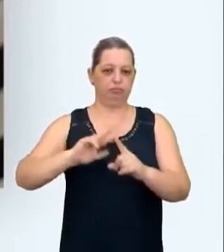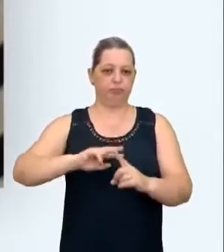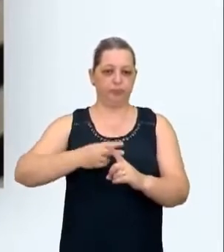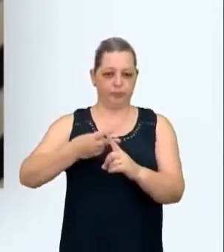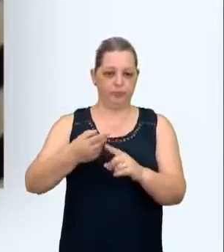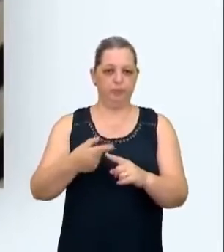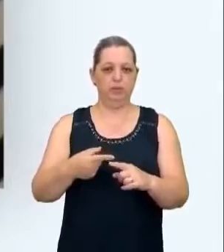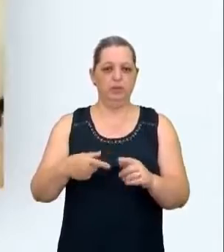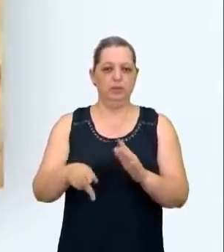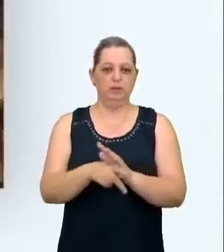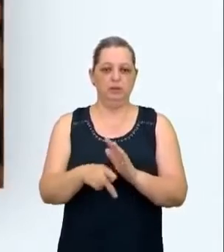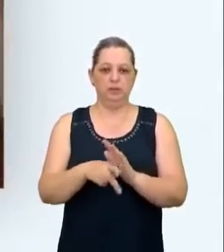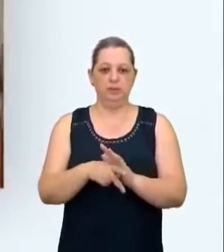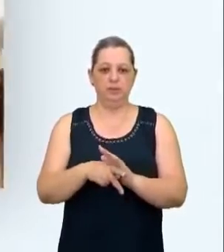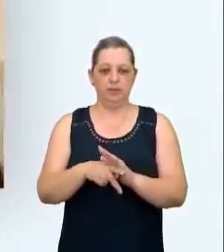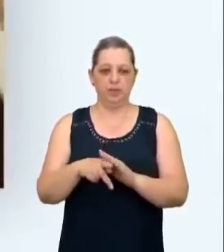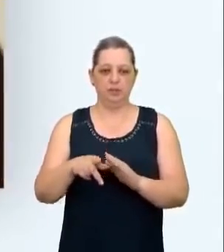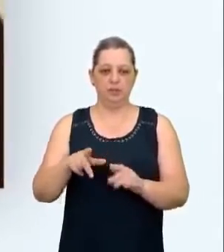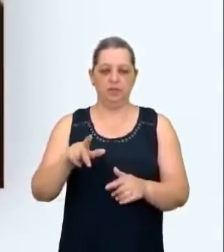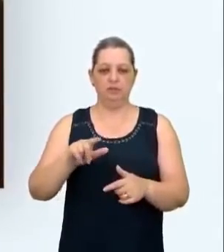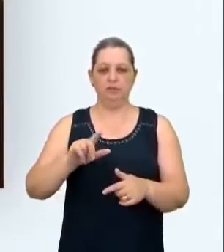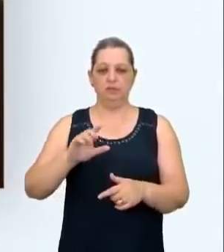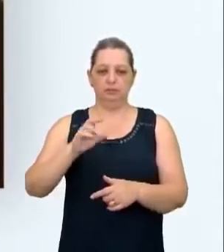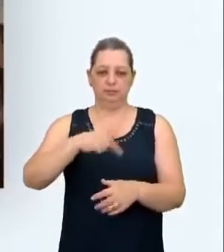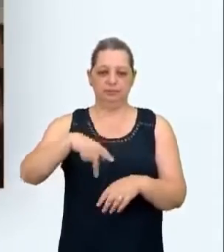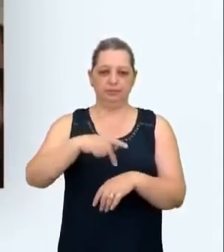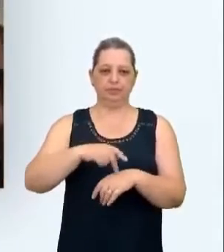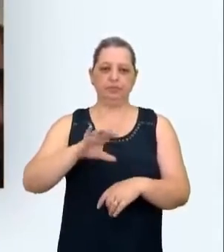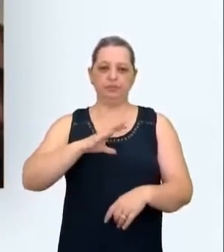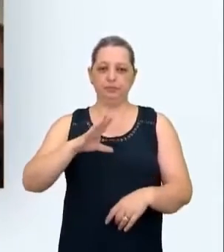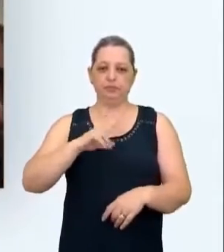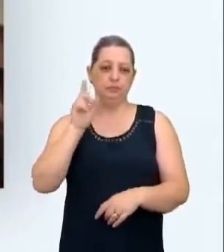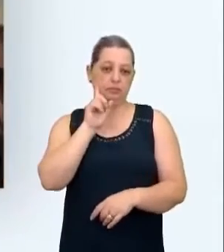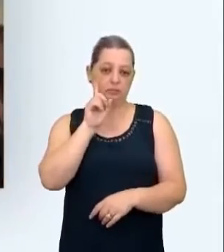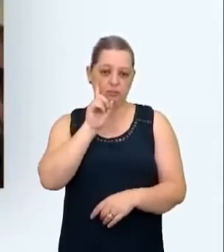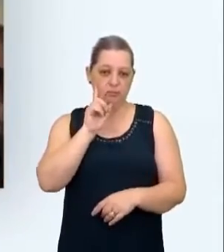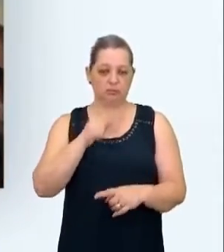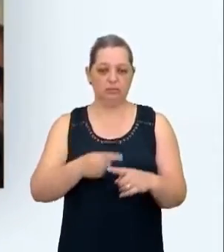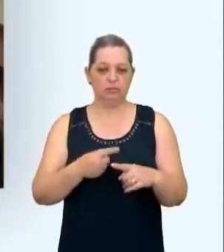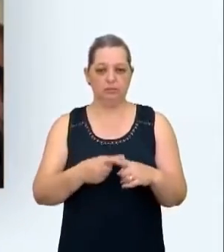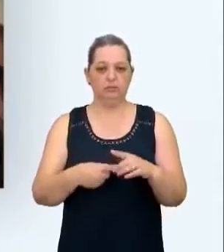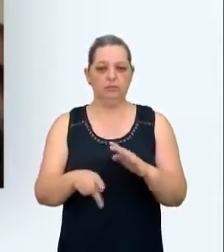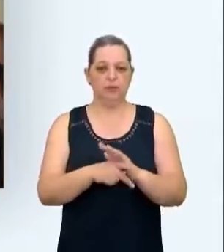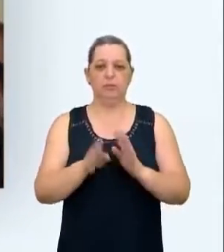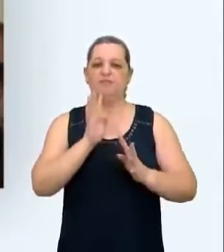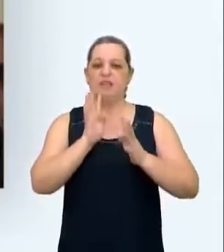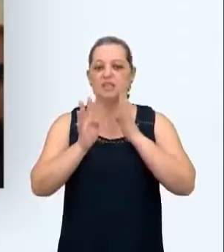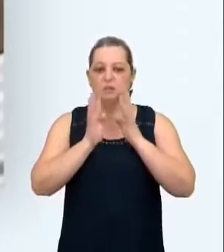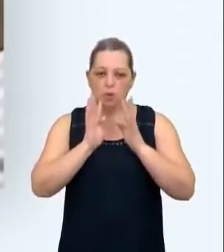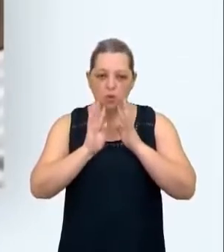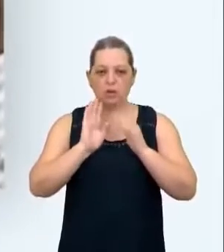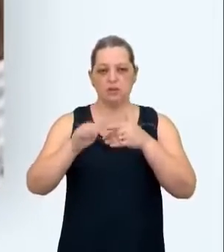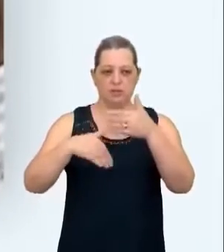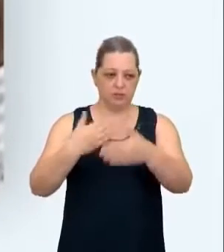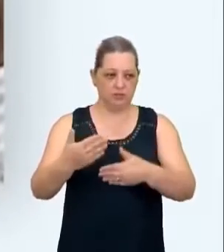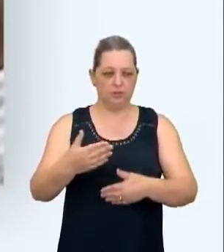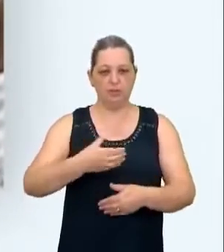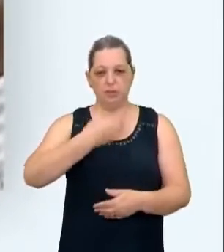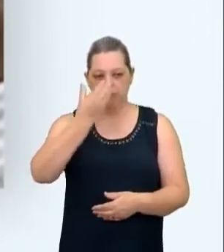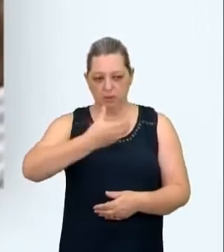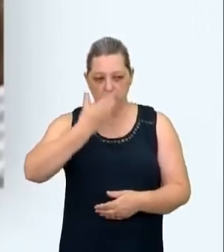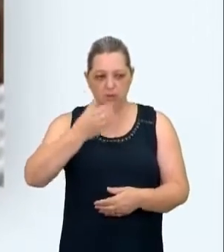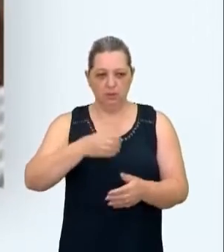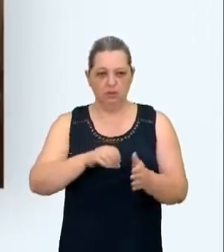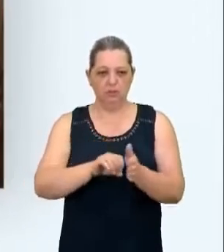como no Vale do Silício, na Califórnia, onde empresas como a Apple, Google e Facebook se desenvolveram. Aqui,